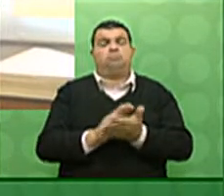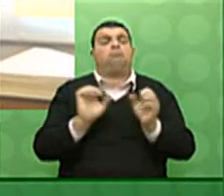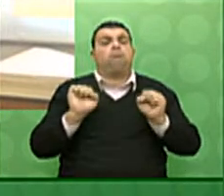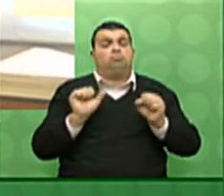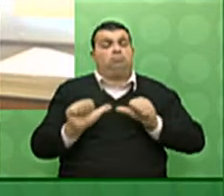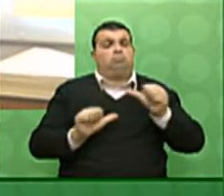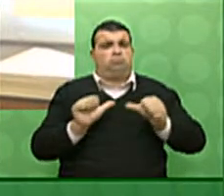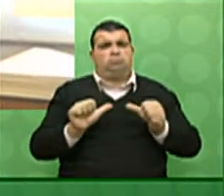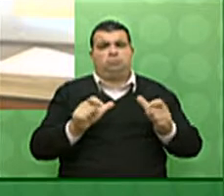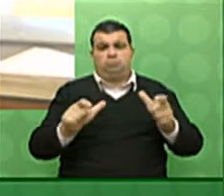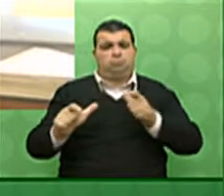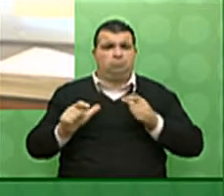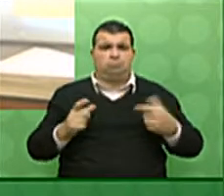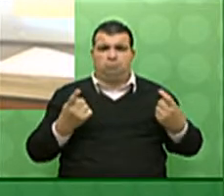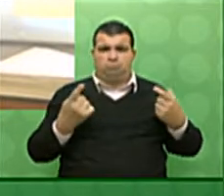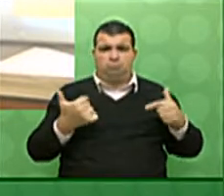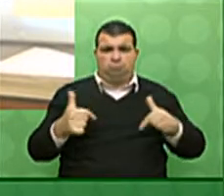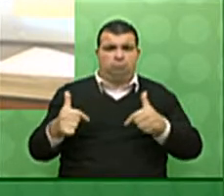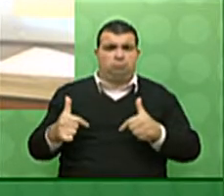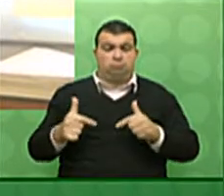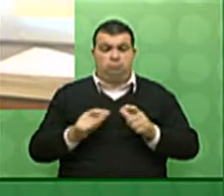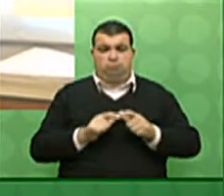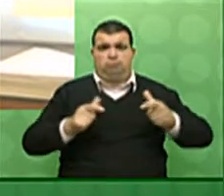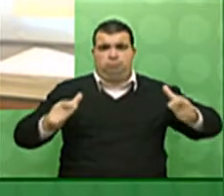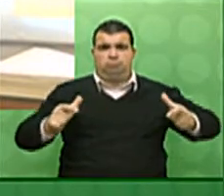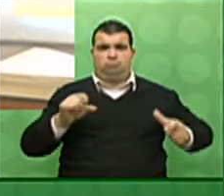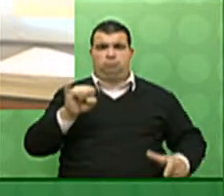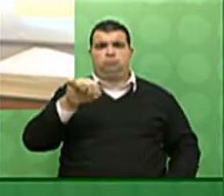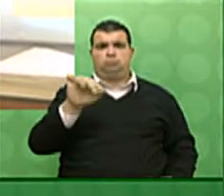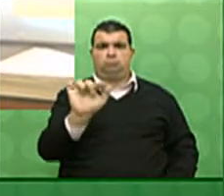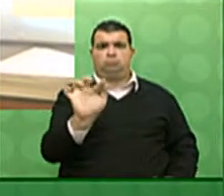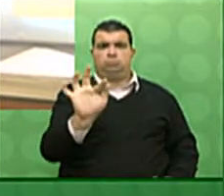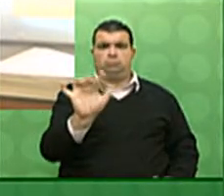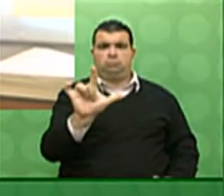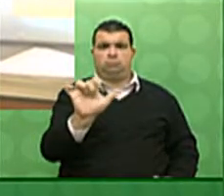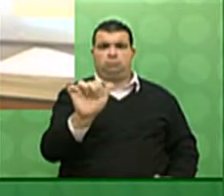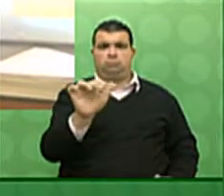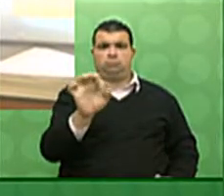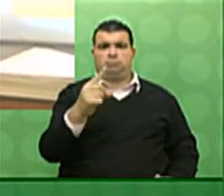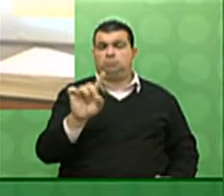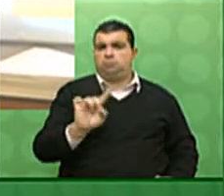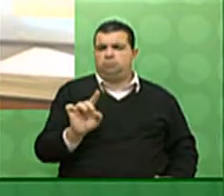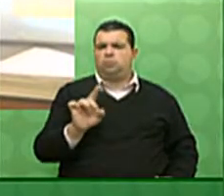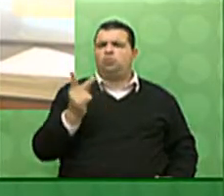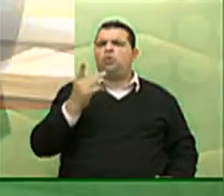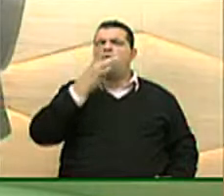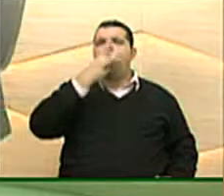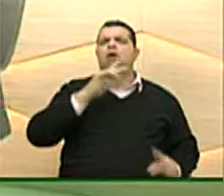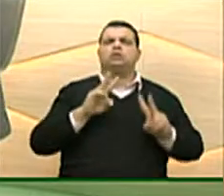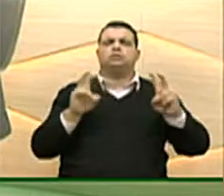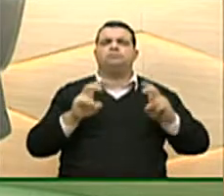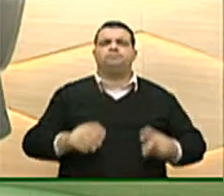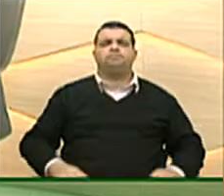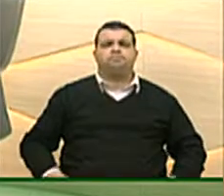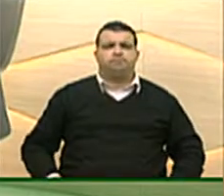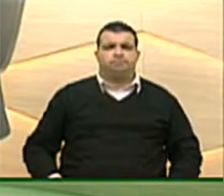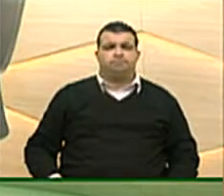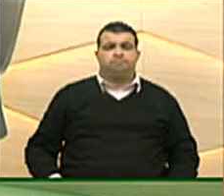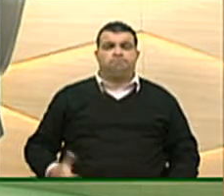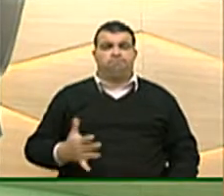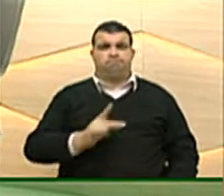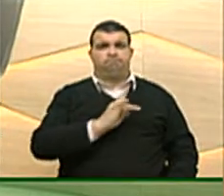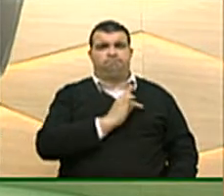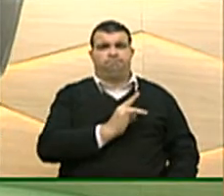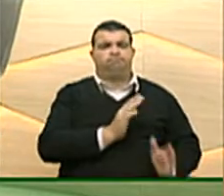ativar o mercado interno sem inflacionar. O que V. V. Excelência acha dessa questão? Vice